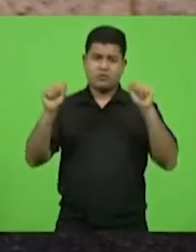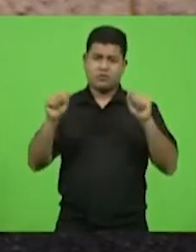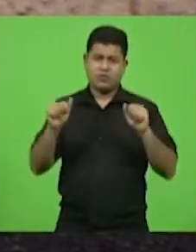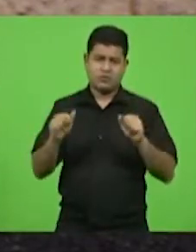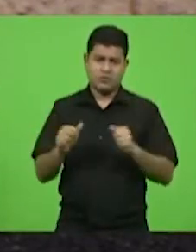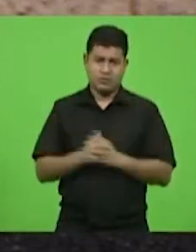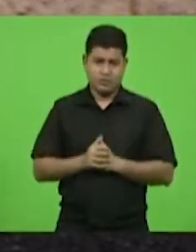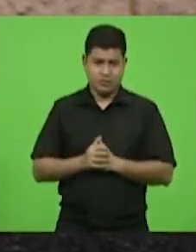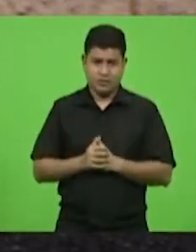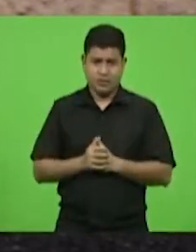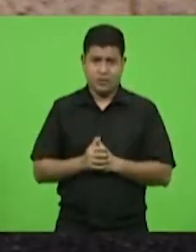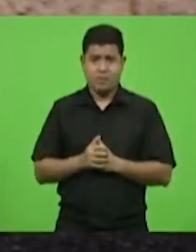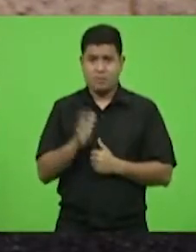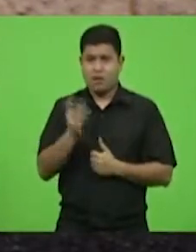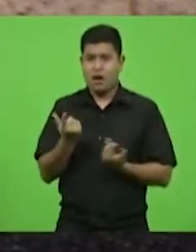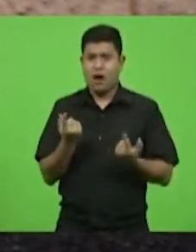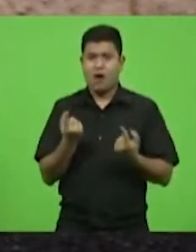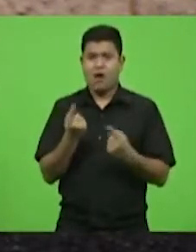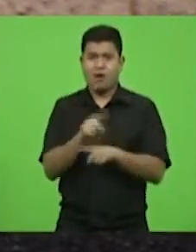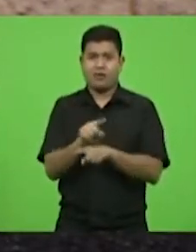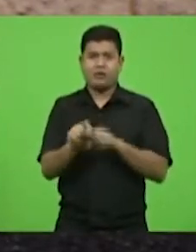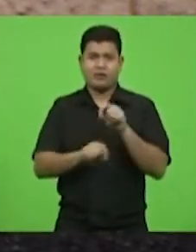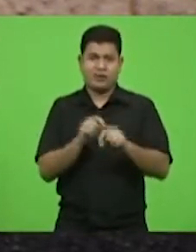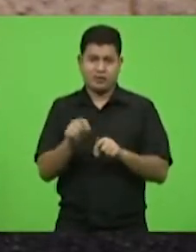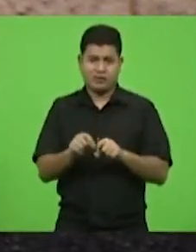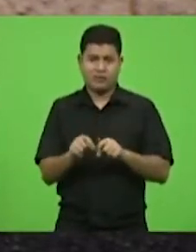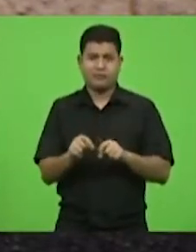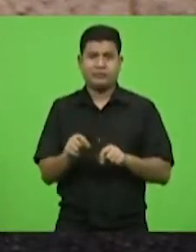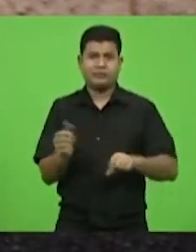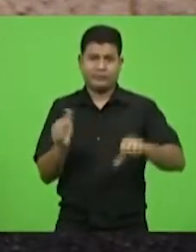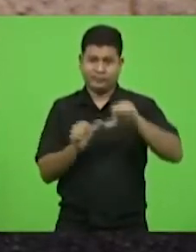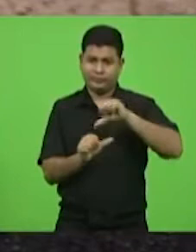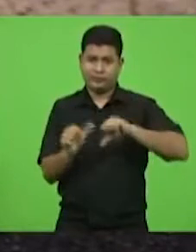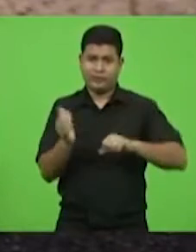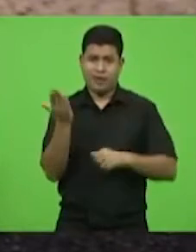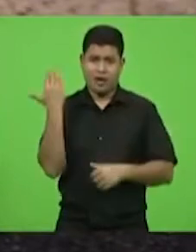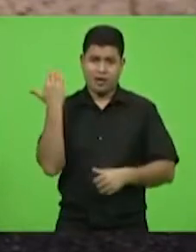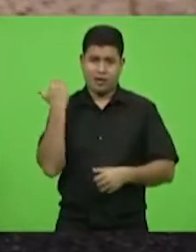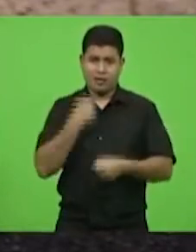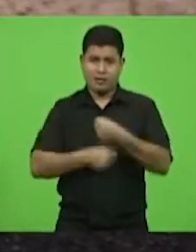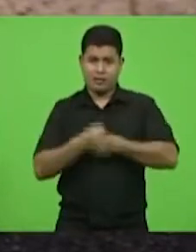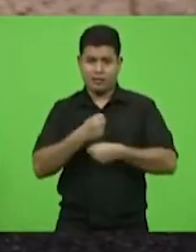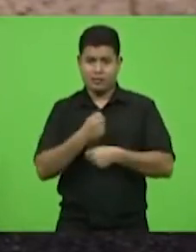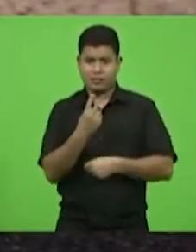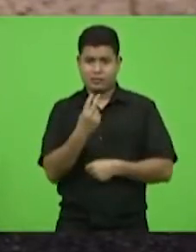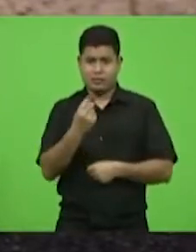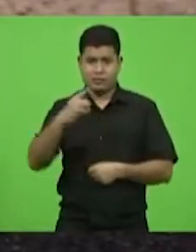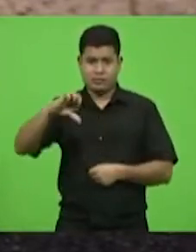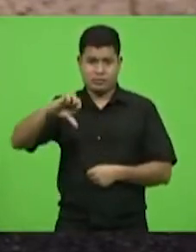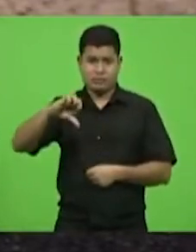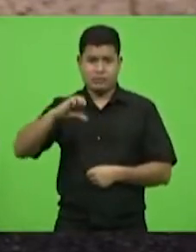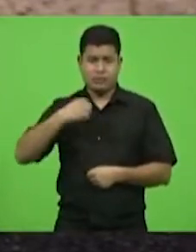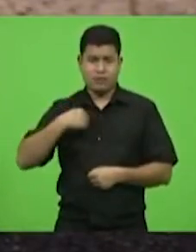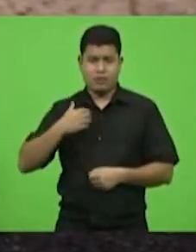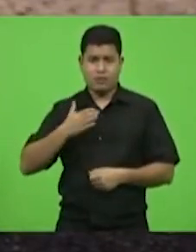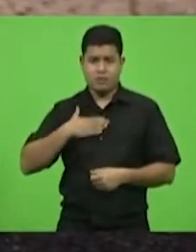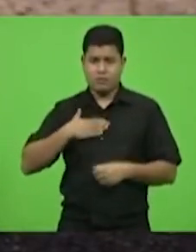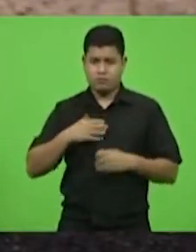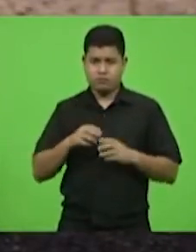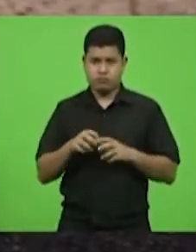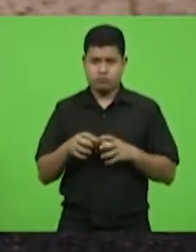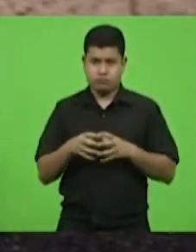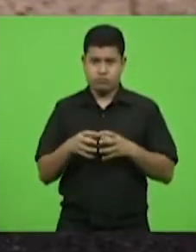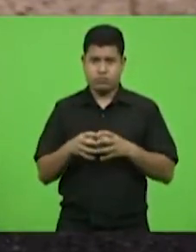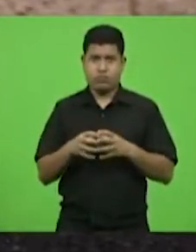Muito pelo contrário. No ano passado, quando uma parte da minha bancada foi